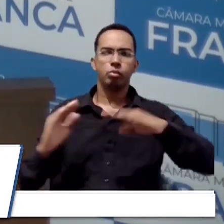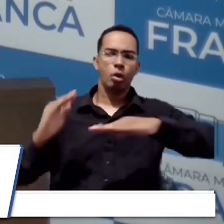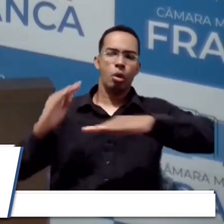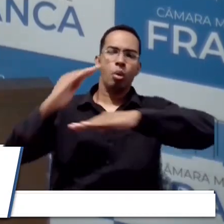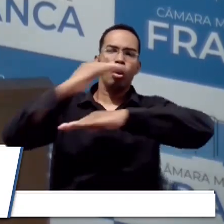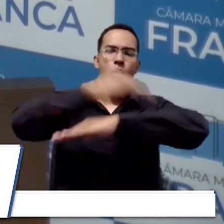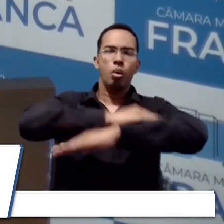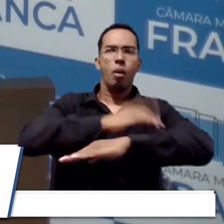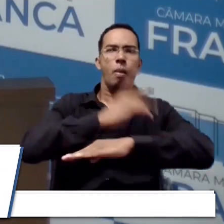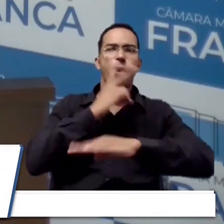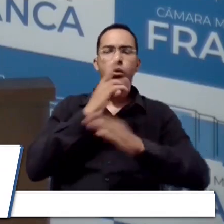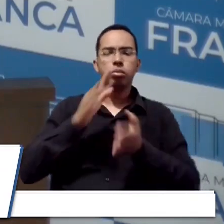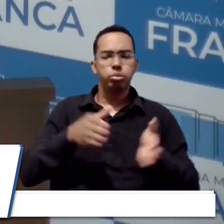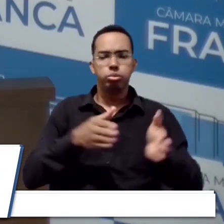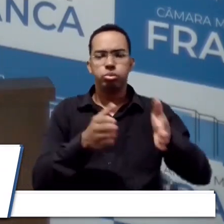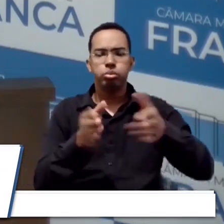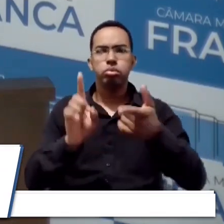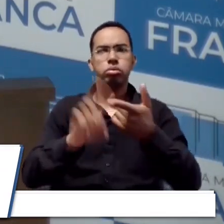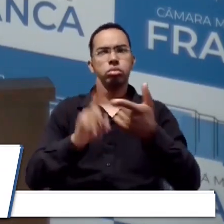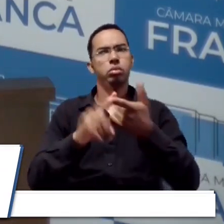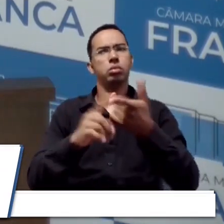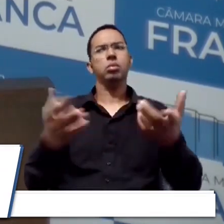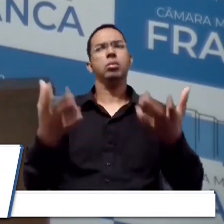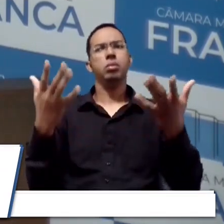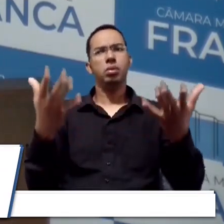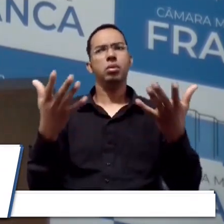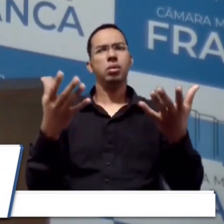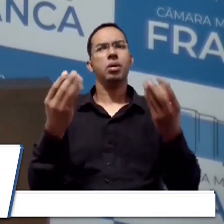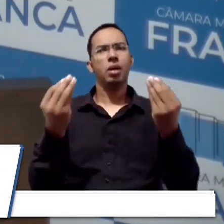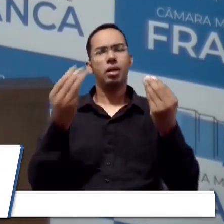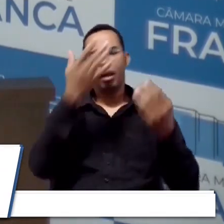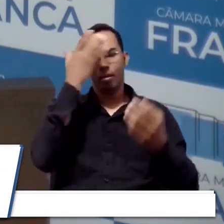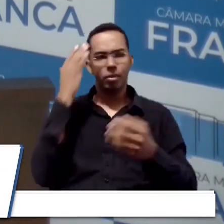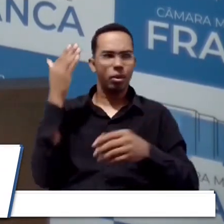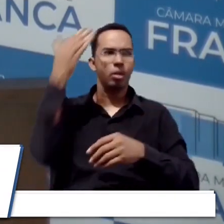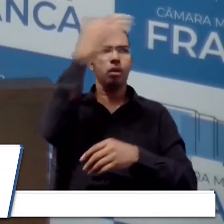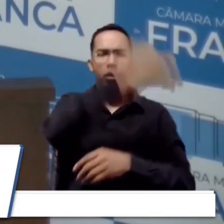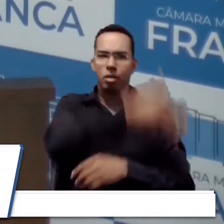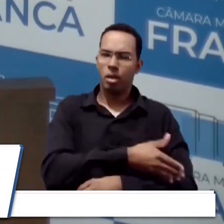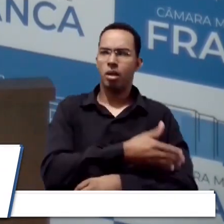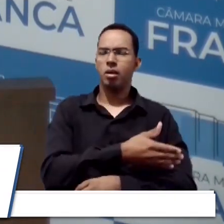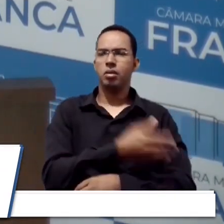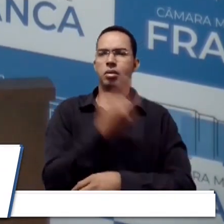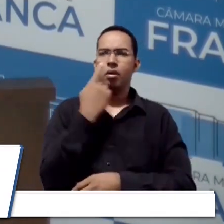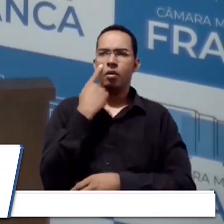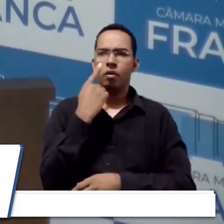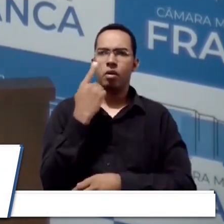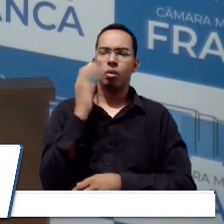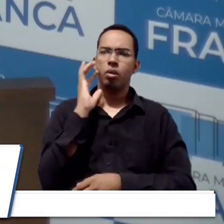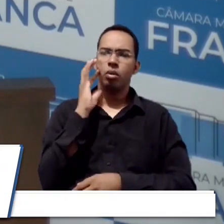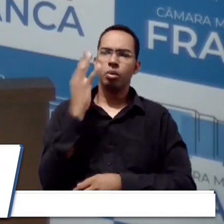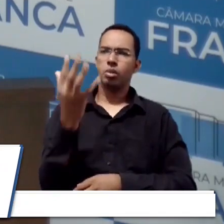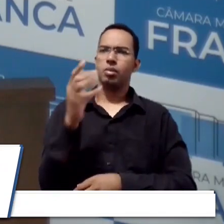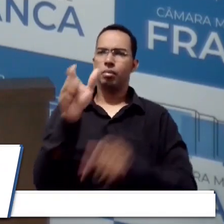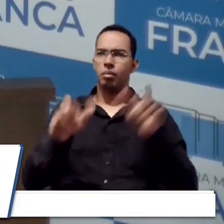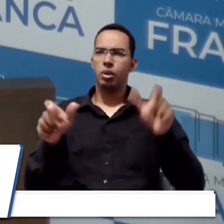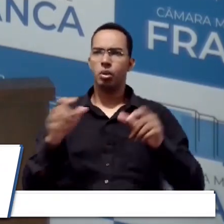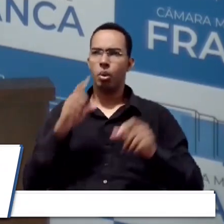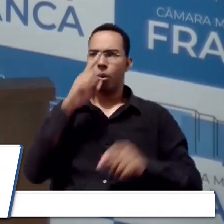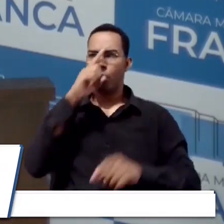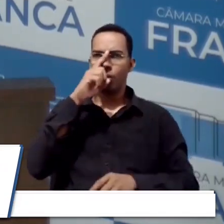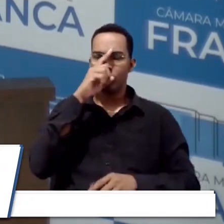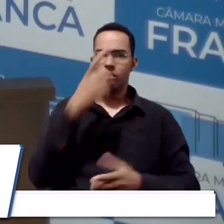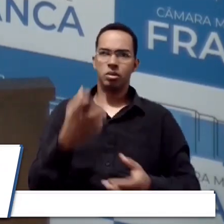virou um rio também. Entendeu? E cadê o pessoal para ir lá, ver o que está acontecendo, se tem gente correndo risco,